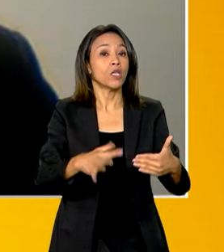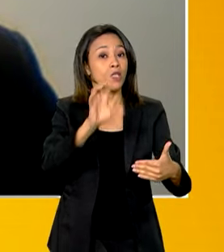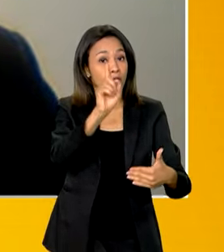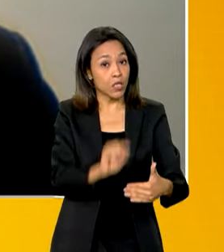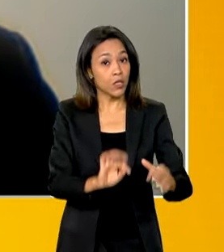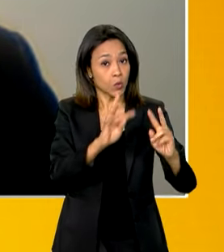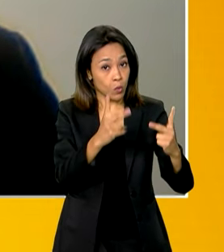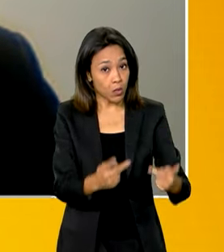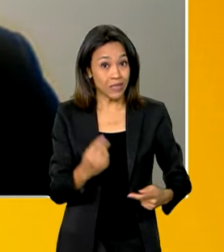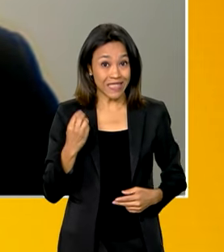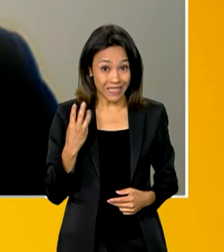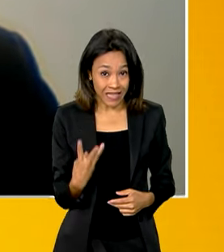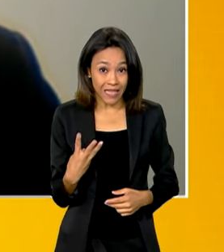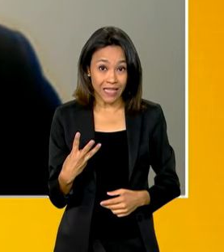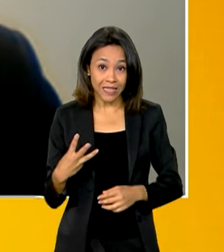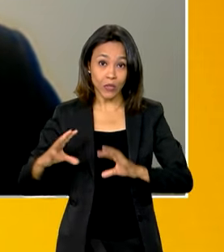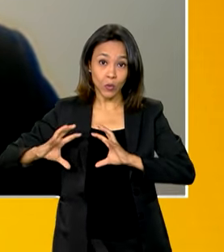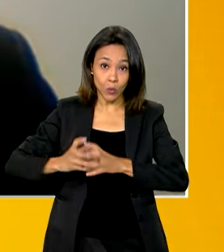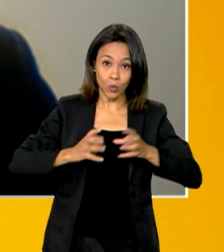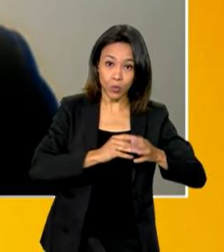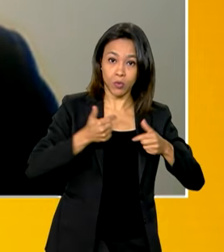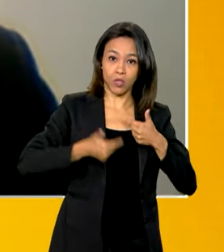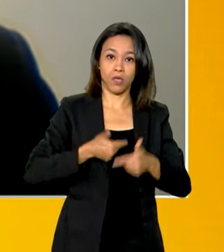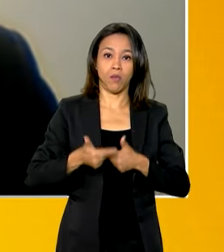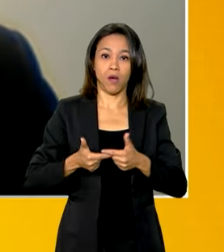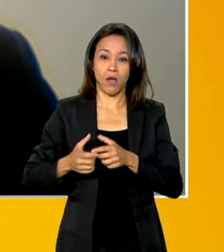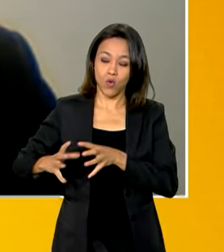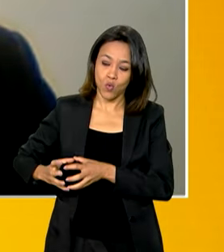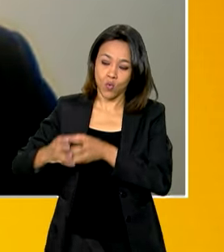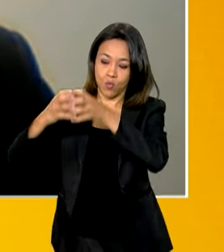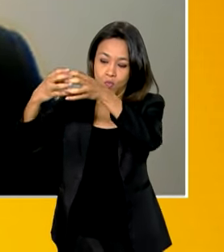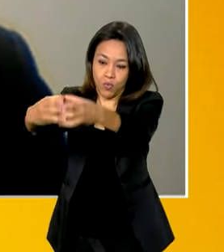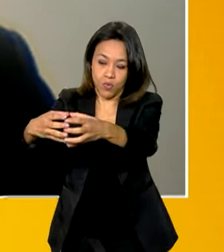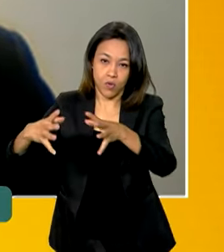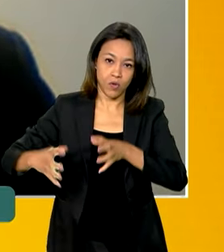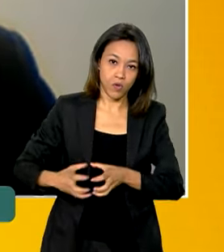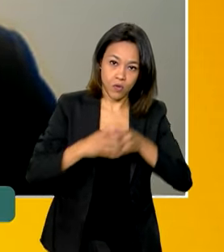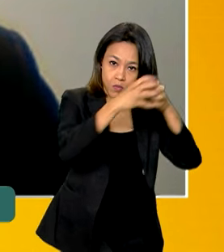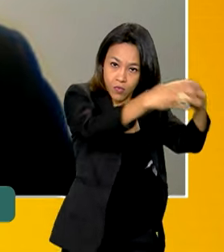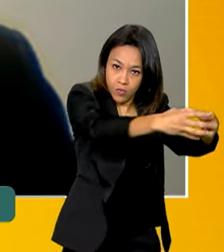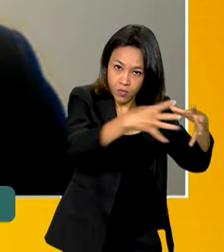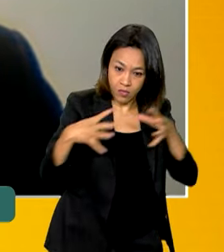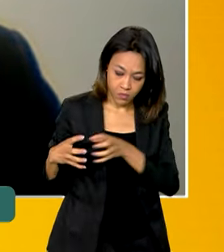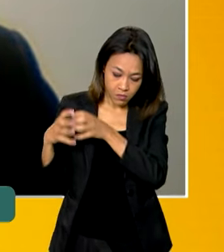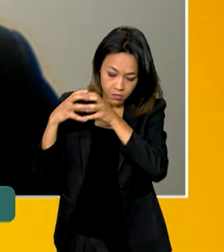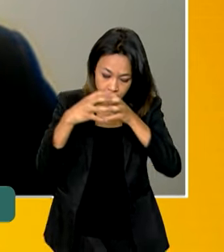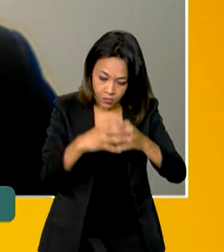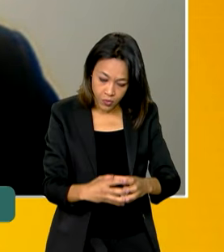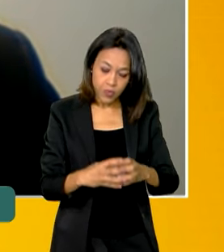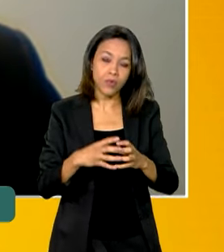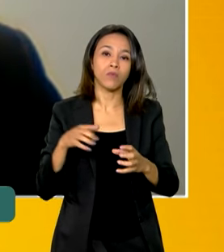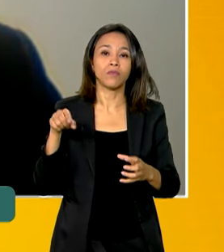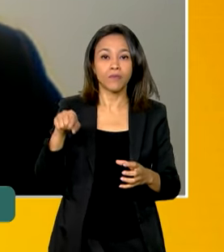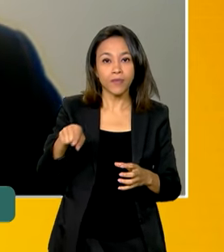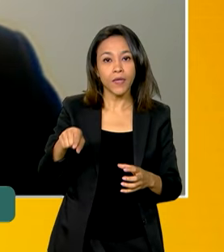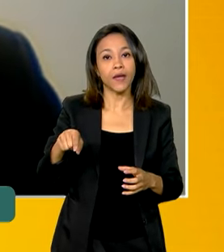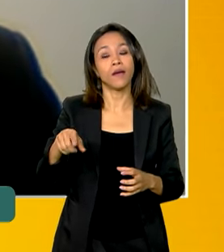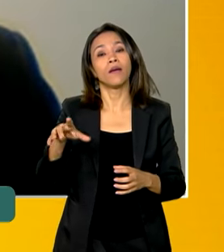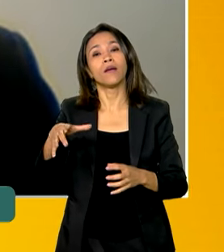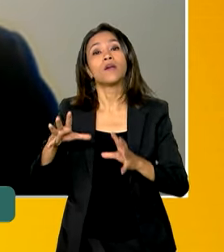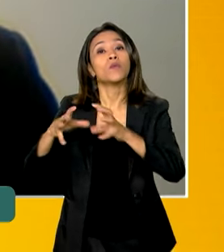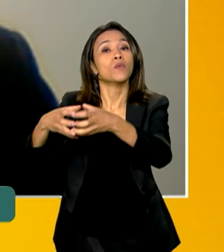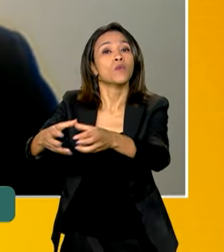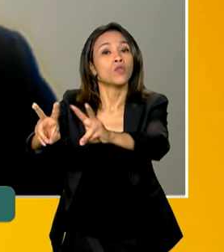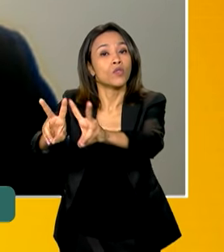estabelecemos três equipes para estarem se deslocando para essas três regiões, tanto no estado do Mato Grosso do Sul, para assistencializar e articular ações de